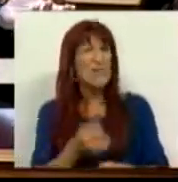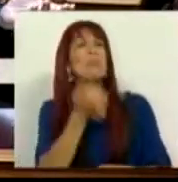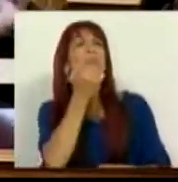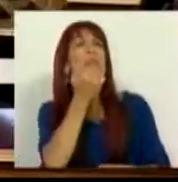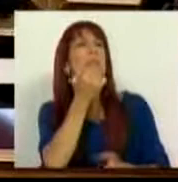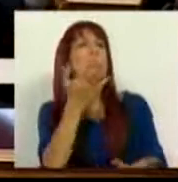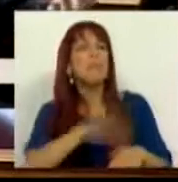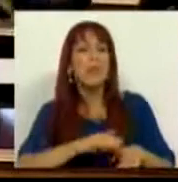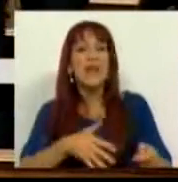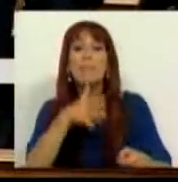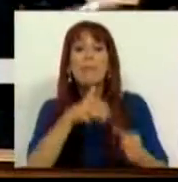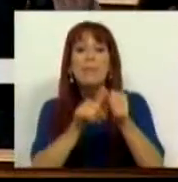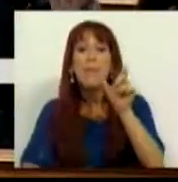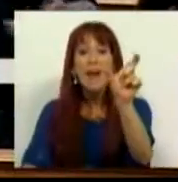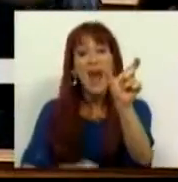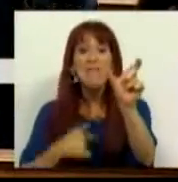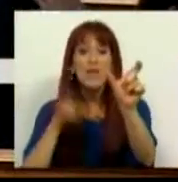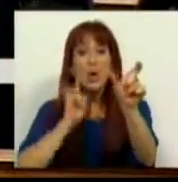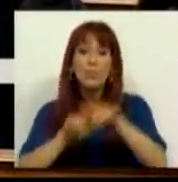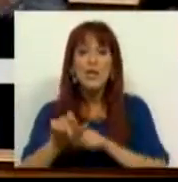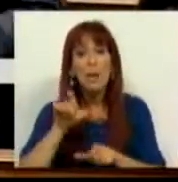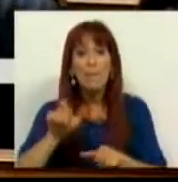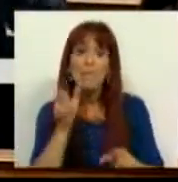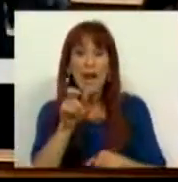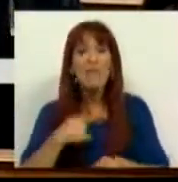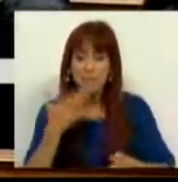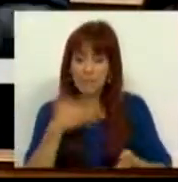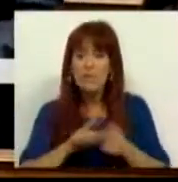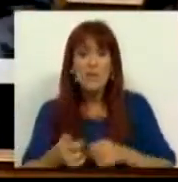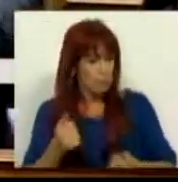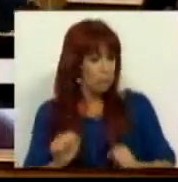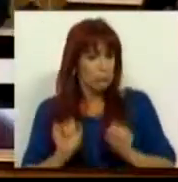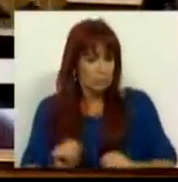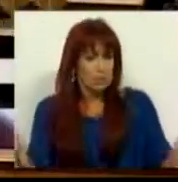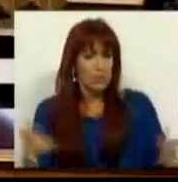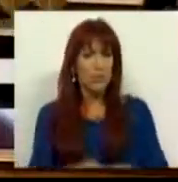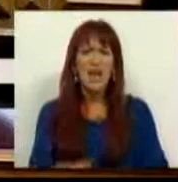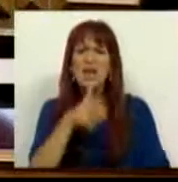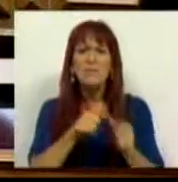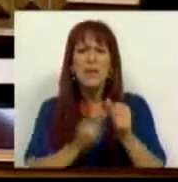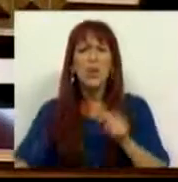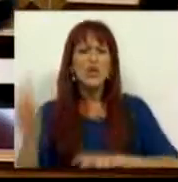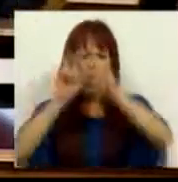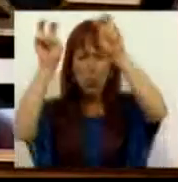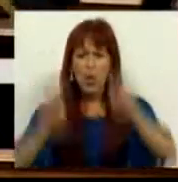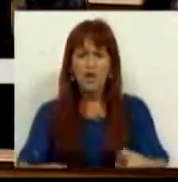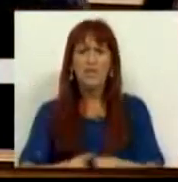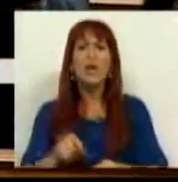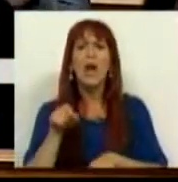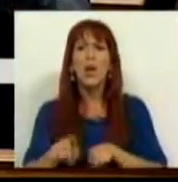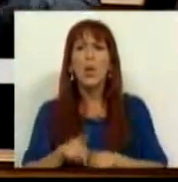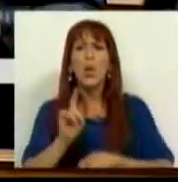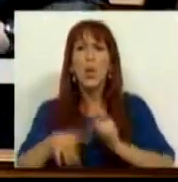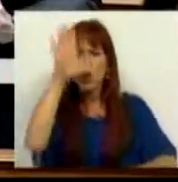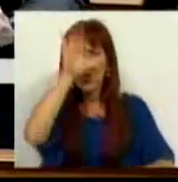piadinhas para ir. Narrativa é uma palavra, Sr. Deputado, é uma palavra que devemos usar com propriedade. E uma narrativa sobre qualificações foi precisamente